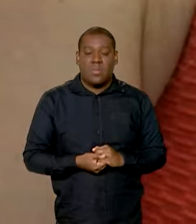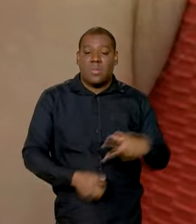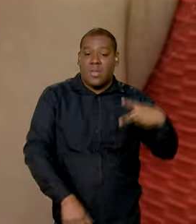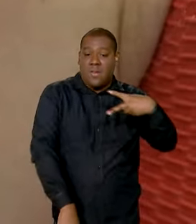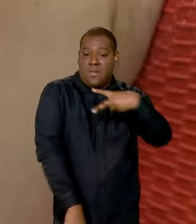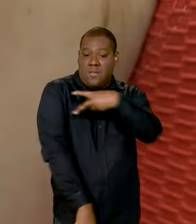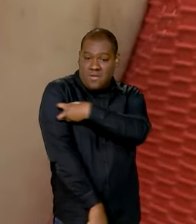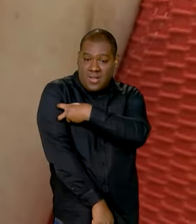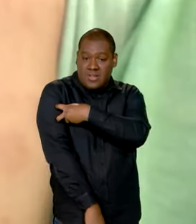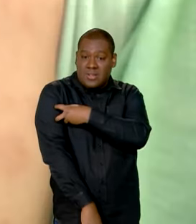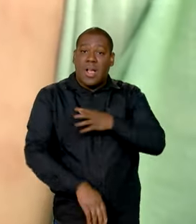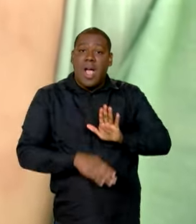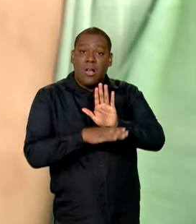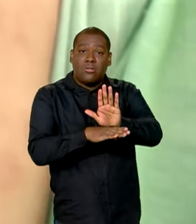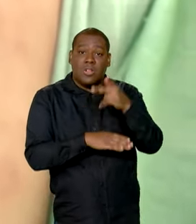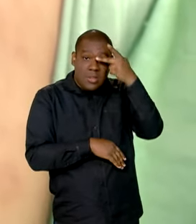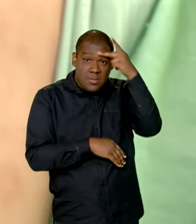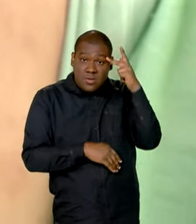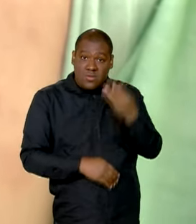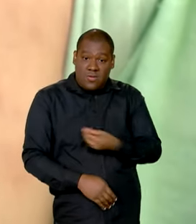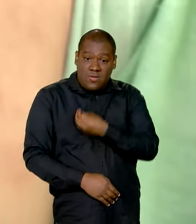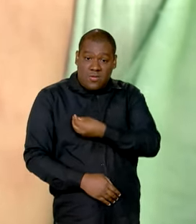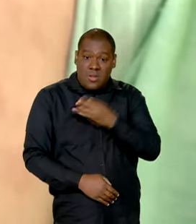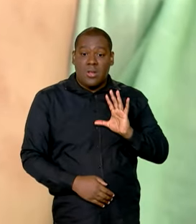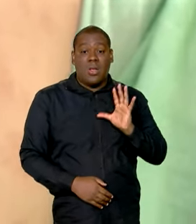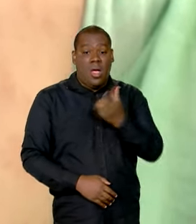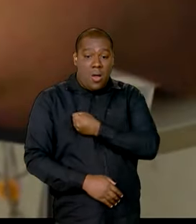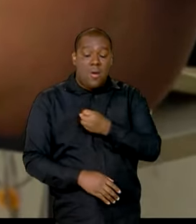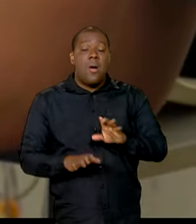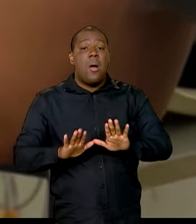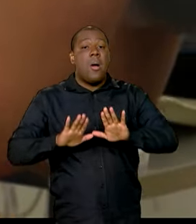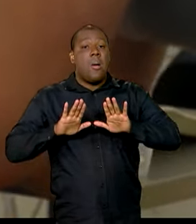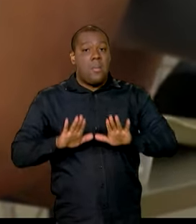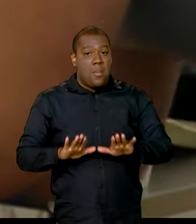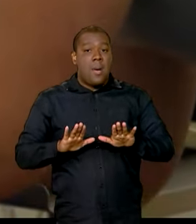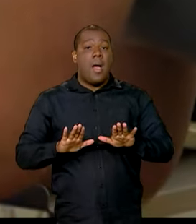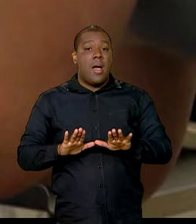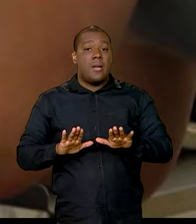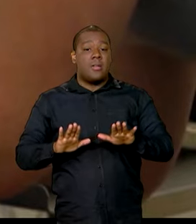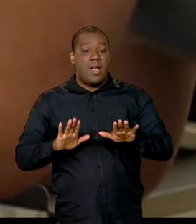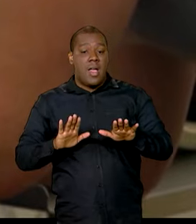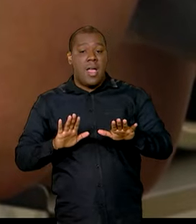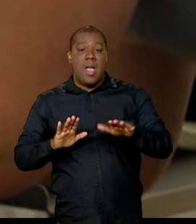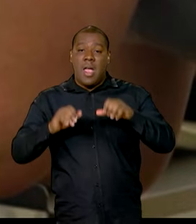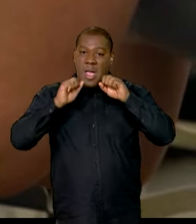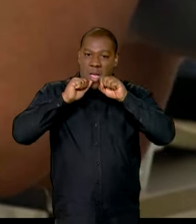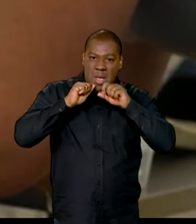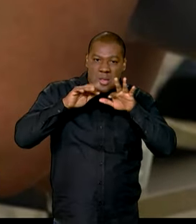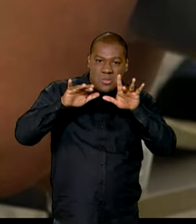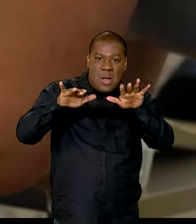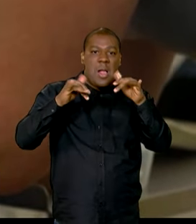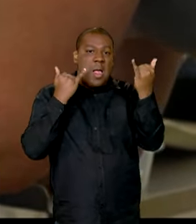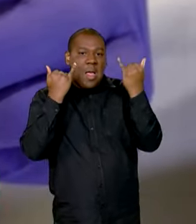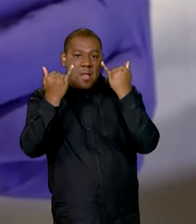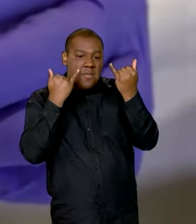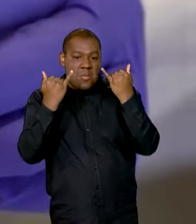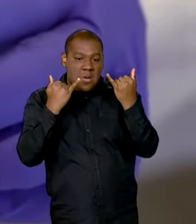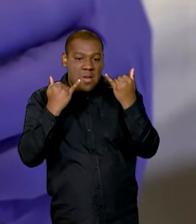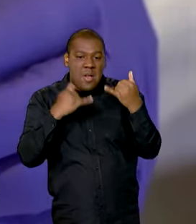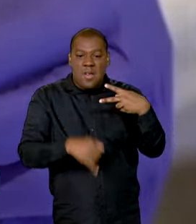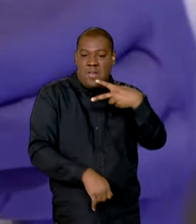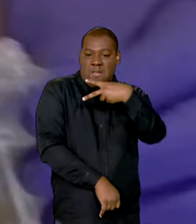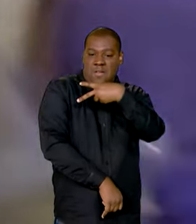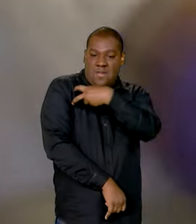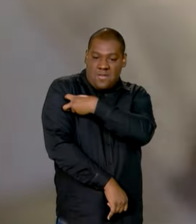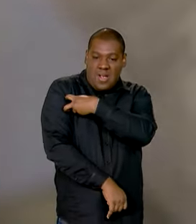Vacinas salvam vidas. No entanto, redes de notícias falsas têm divulgado que as vacinas contra a Covid